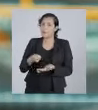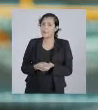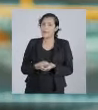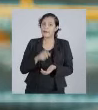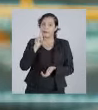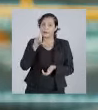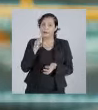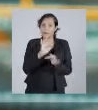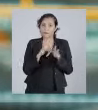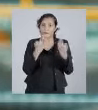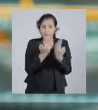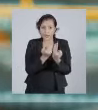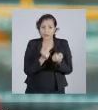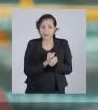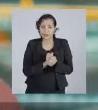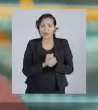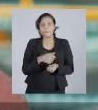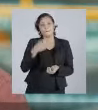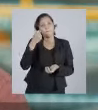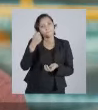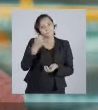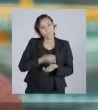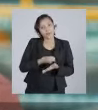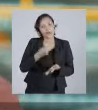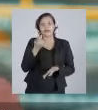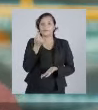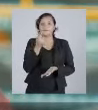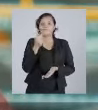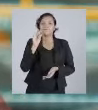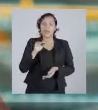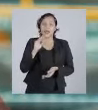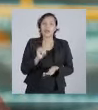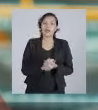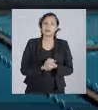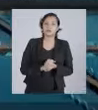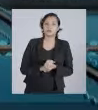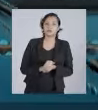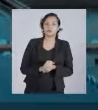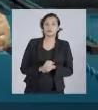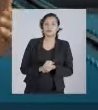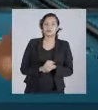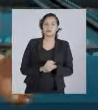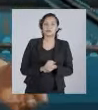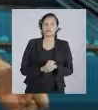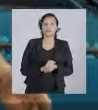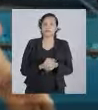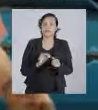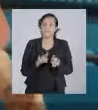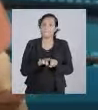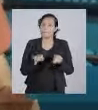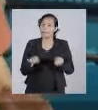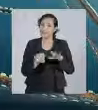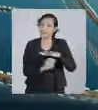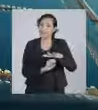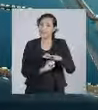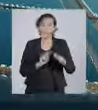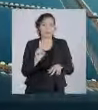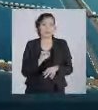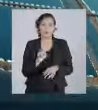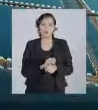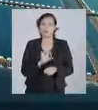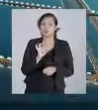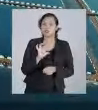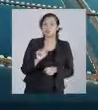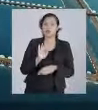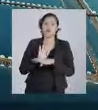recebem o Bolsa Família, que são em torno de 130 mil hoje na cidade de Manaus, receberiam a tarifa social. Mas a empresa só